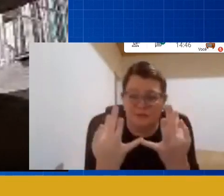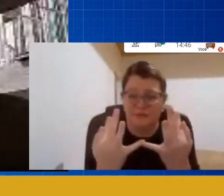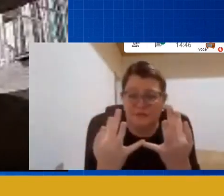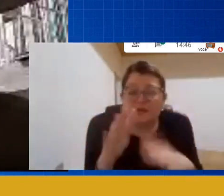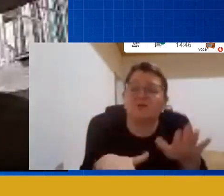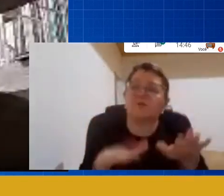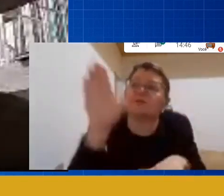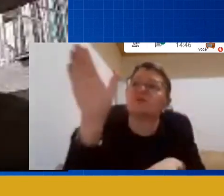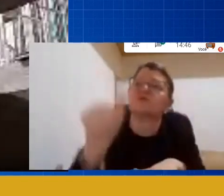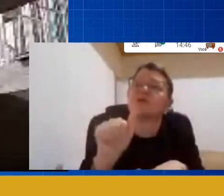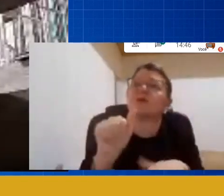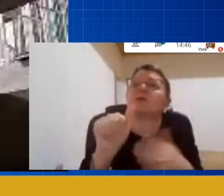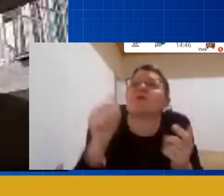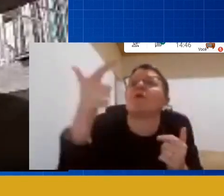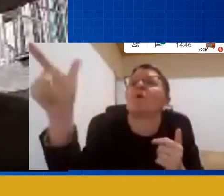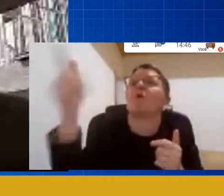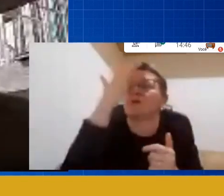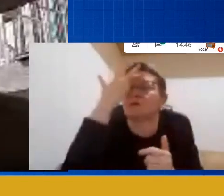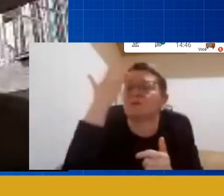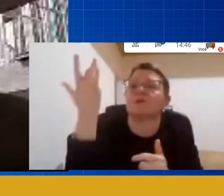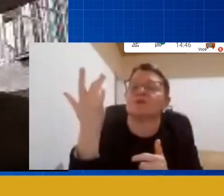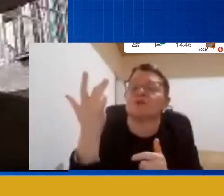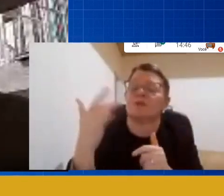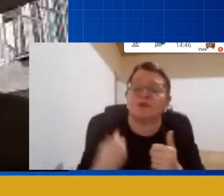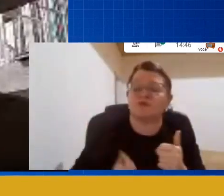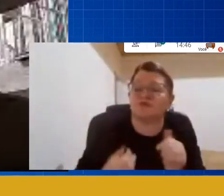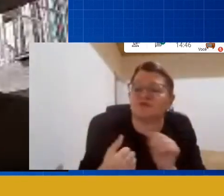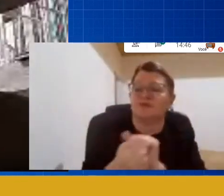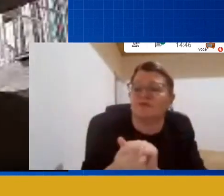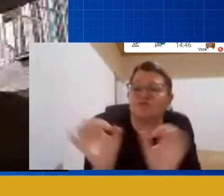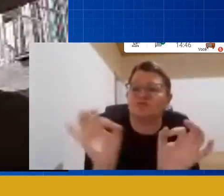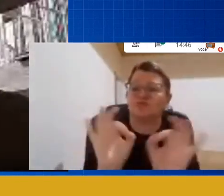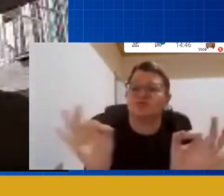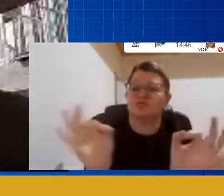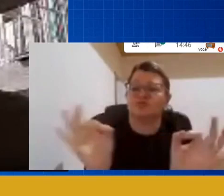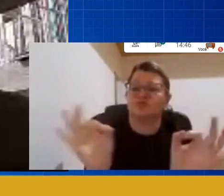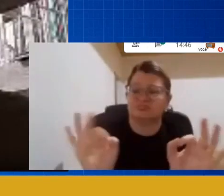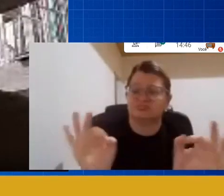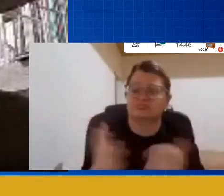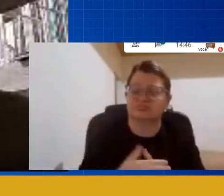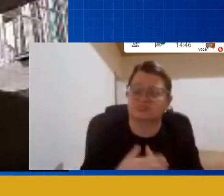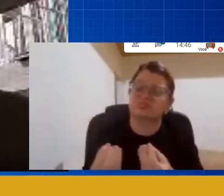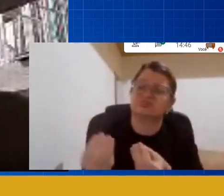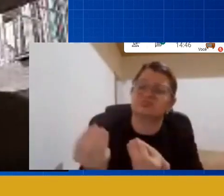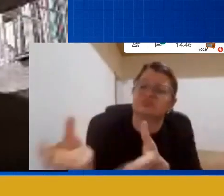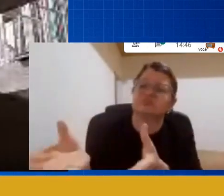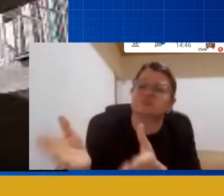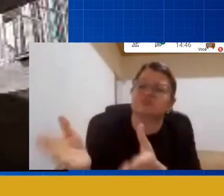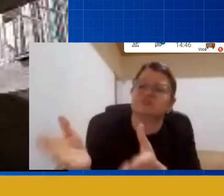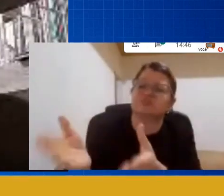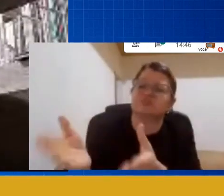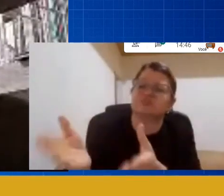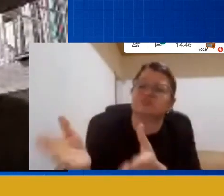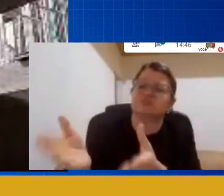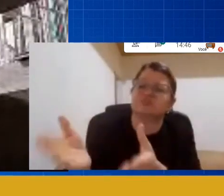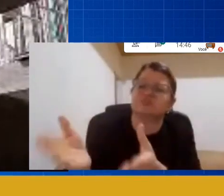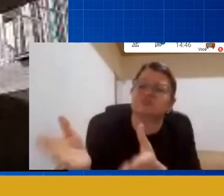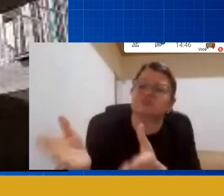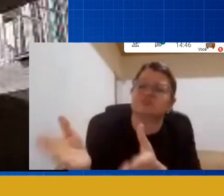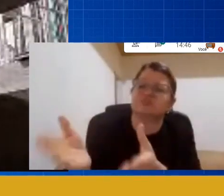que não participavam do processo que de certa forma entregavam as crianças na instituição e viam buscar